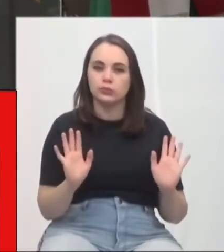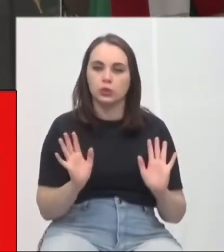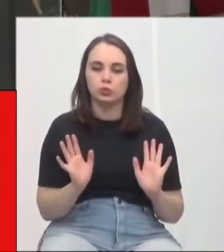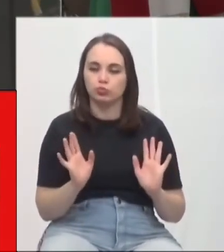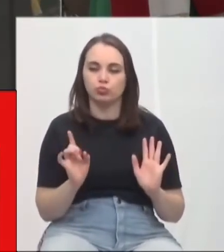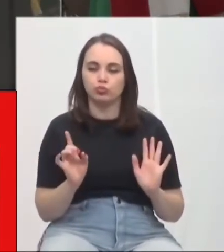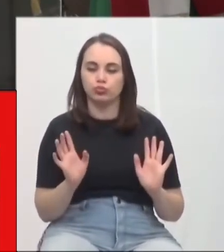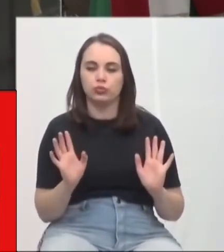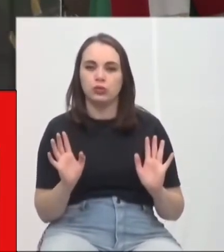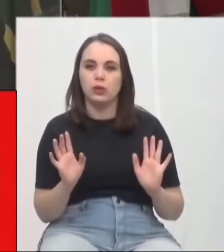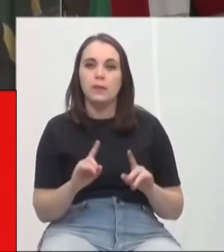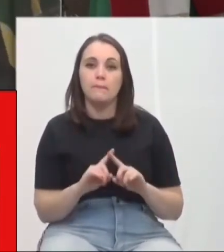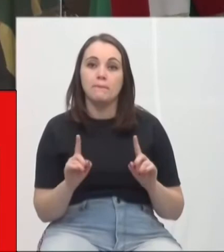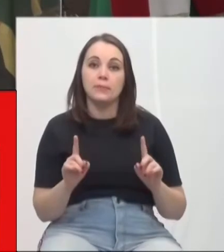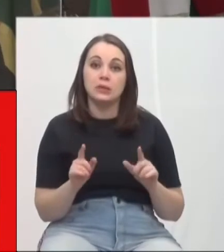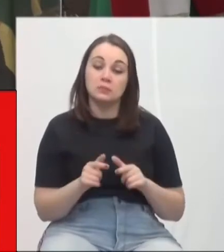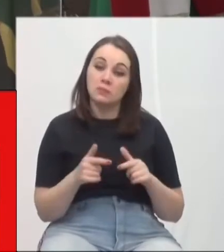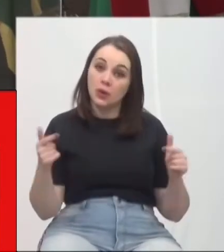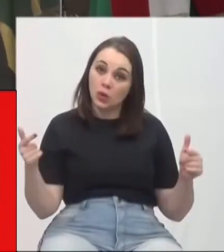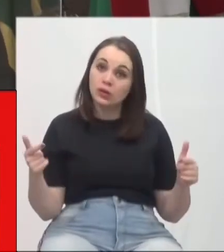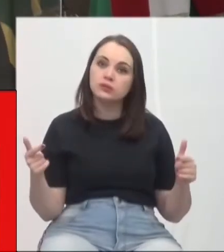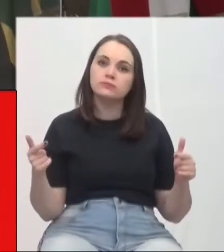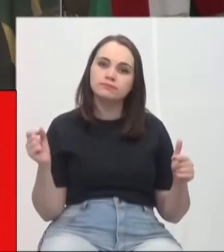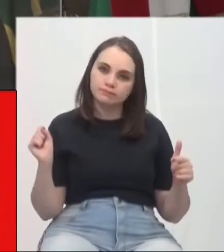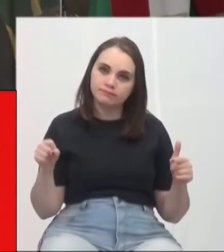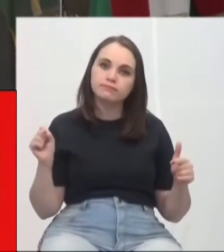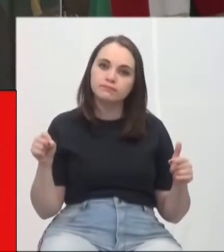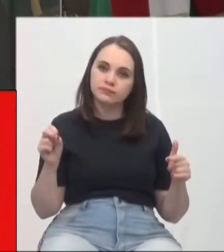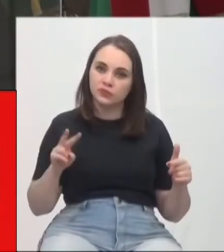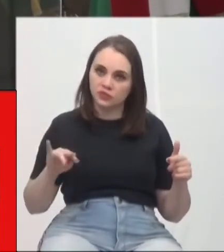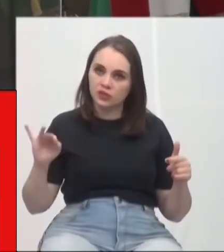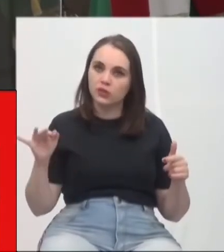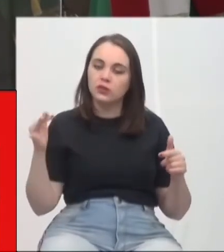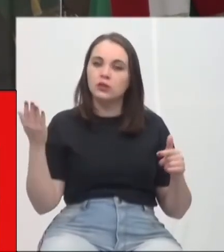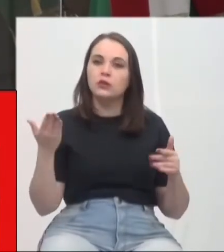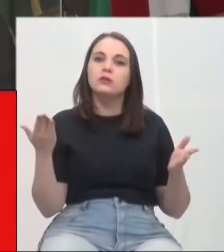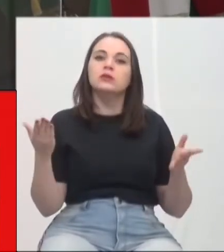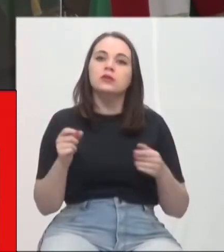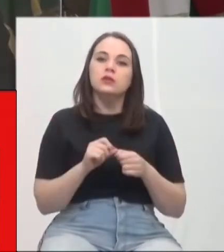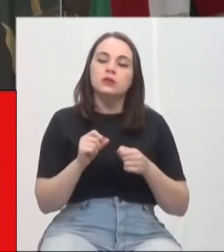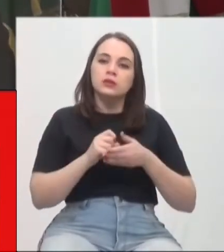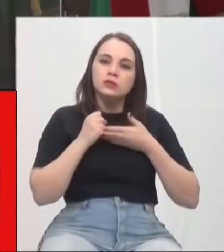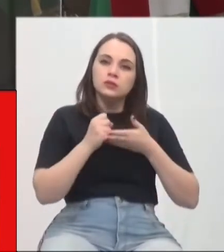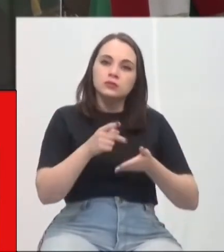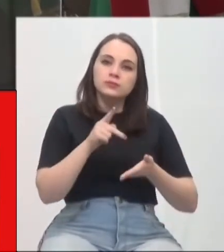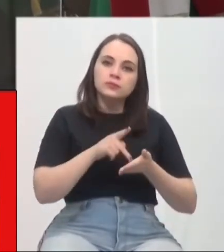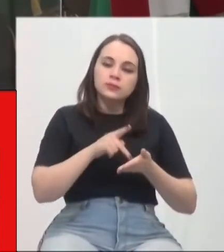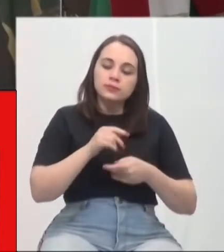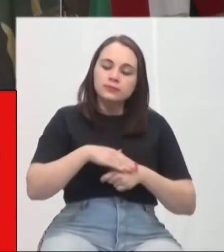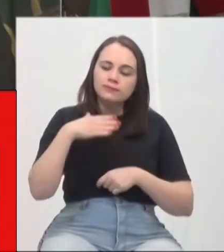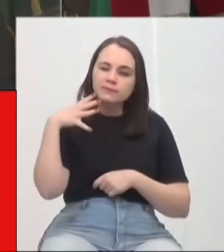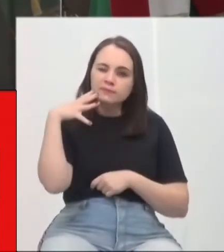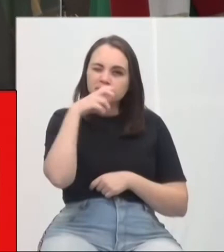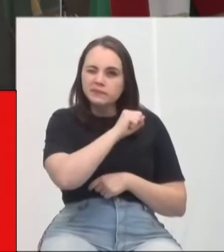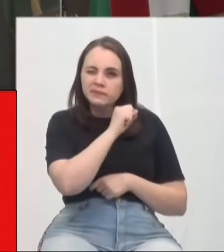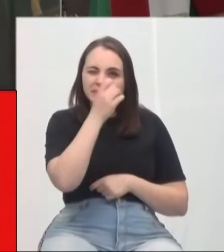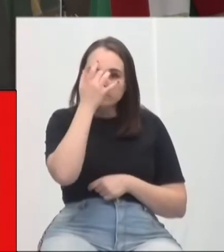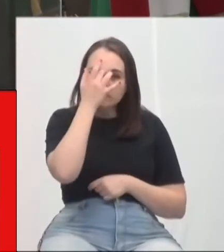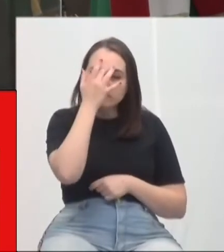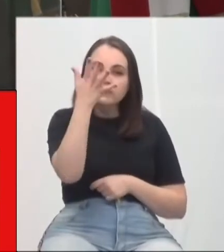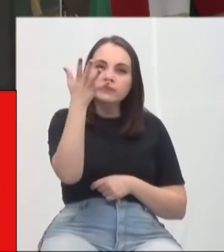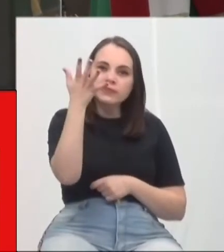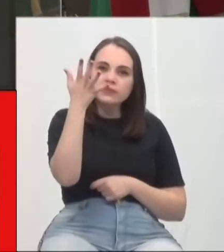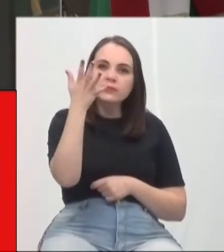as compras da prefeitura, mas para as grandes, sim, vai funcionar, e vai ajudar a agilizar, vai ajudar a facilitar